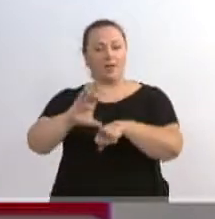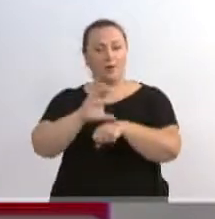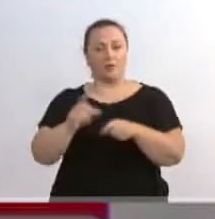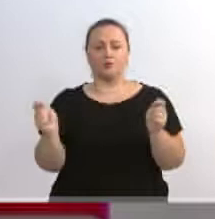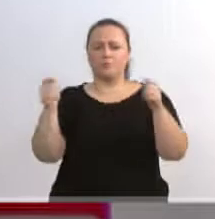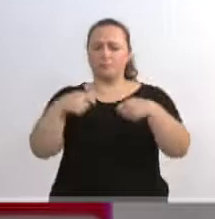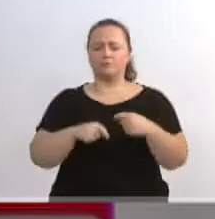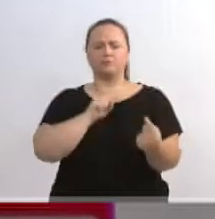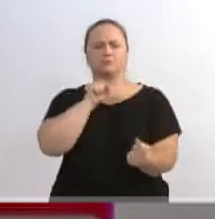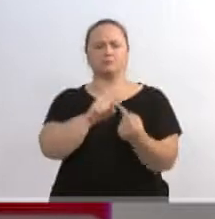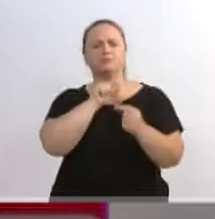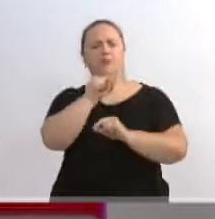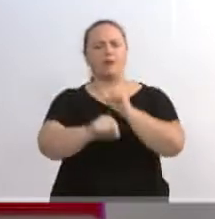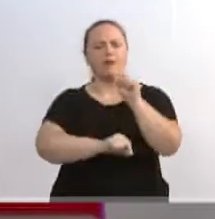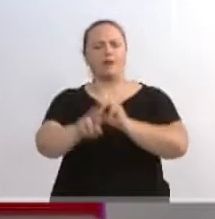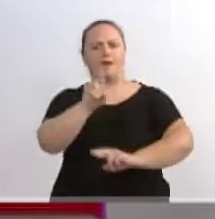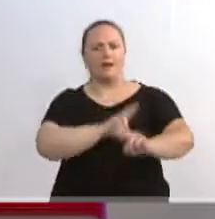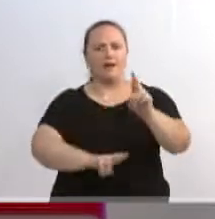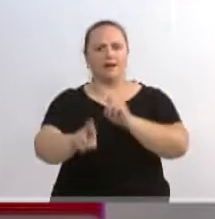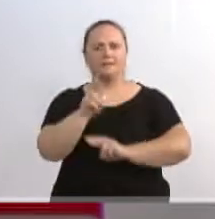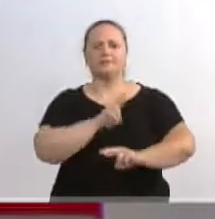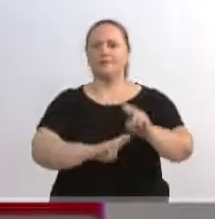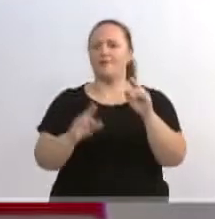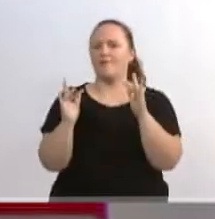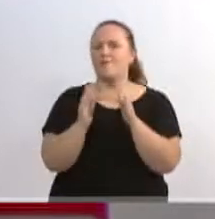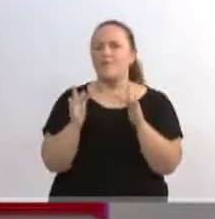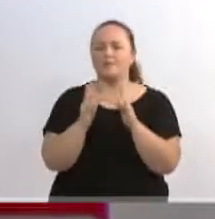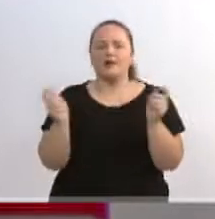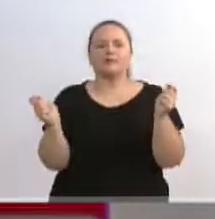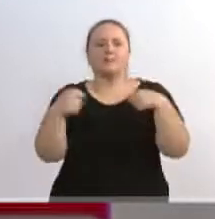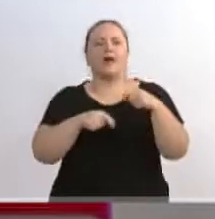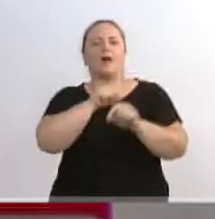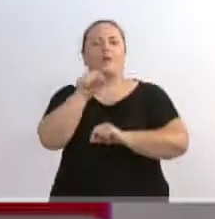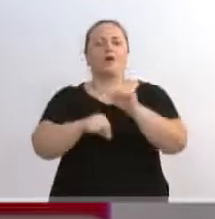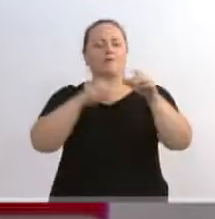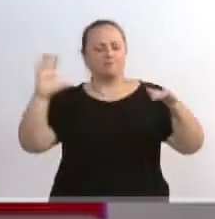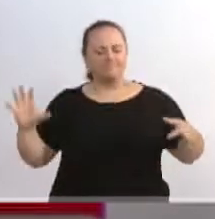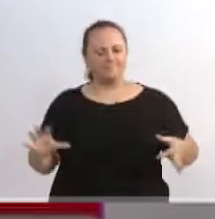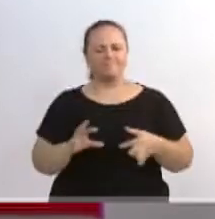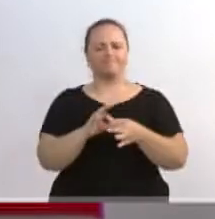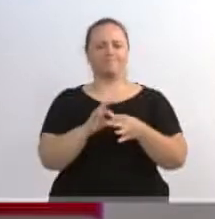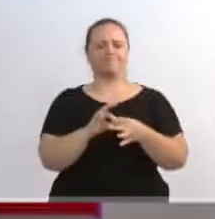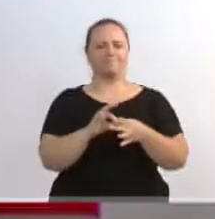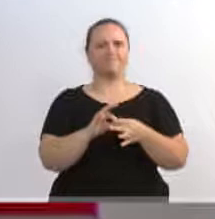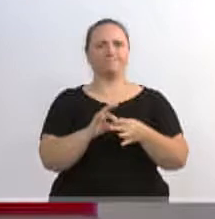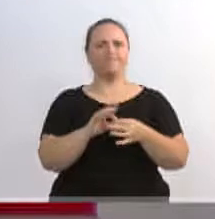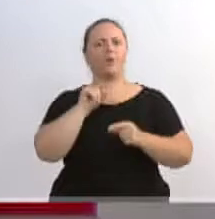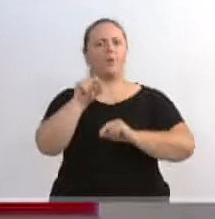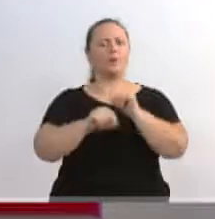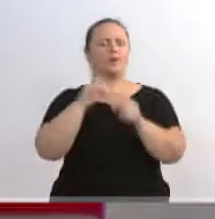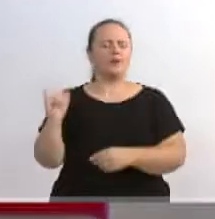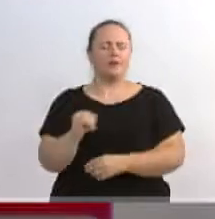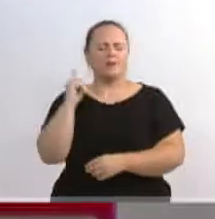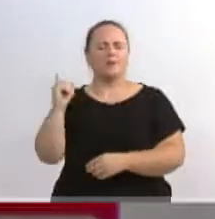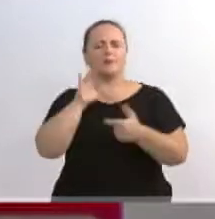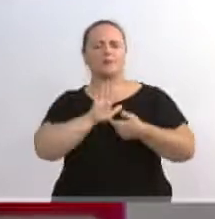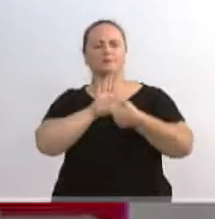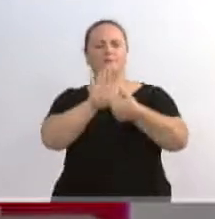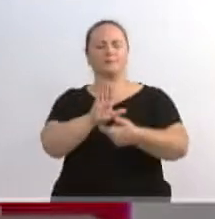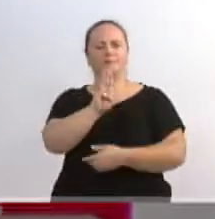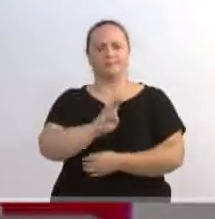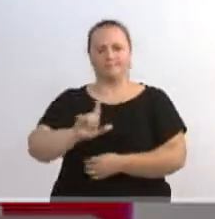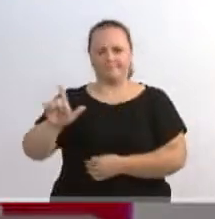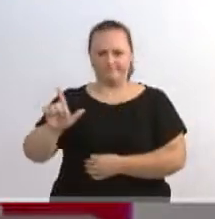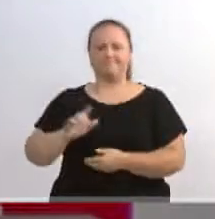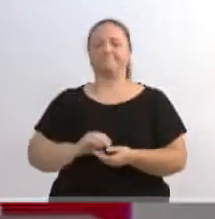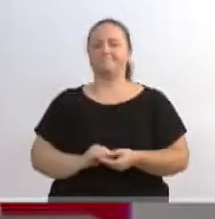conseguirmos ter uma relação de contatos e trazermos, através dos princípios e da conexão, pontos importantes aqui para a nossa cidade. E foi um final de semana